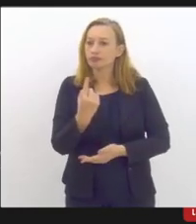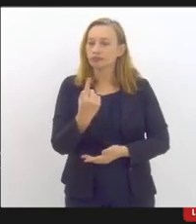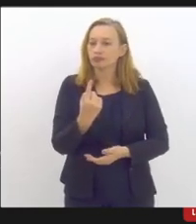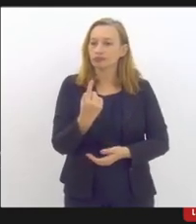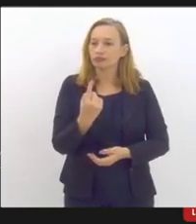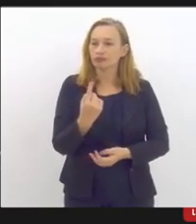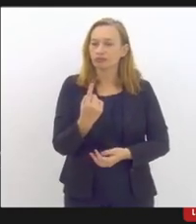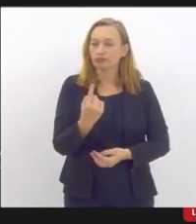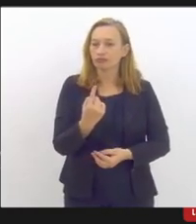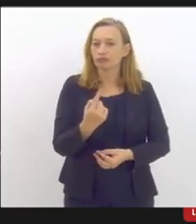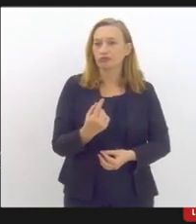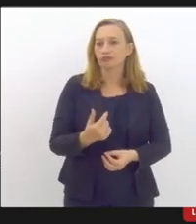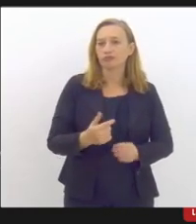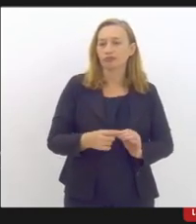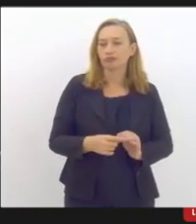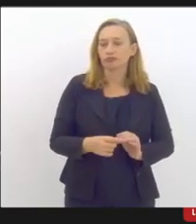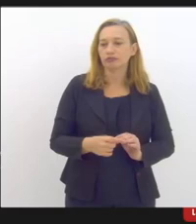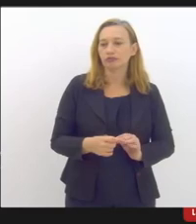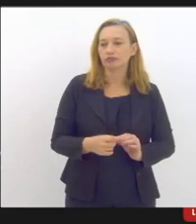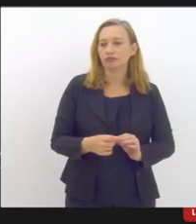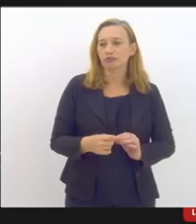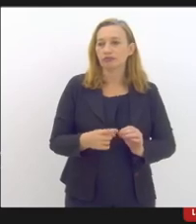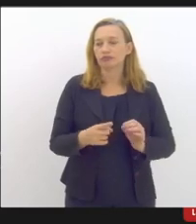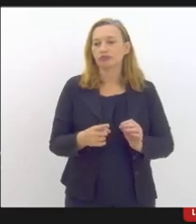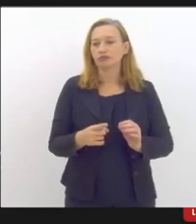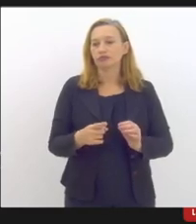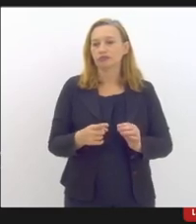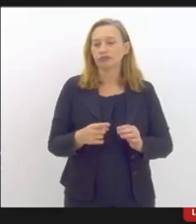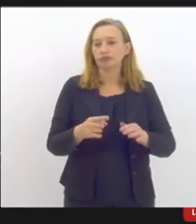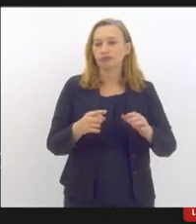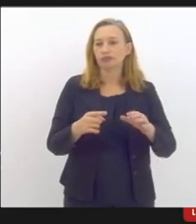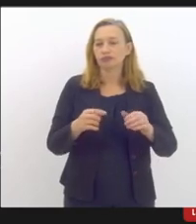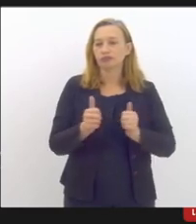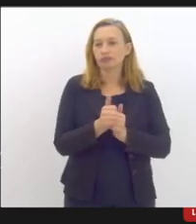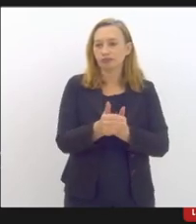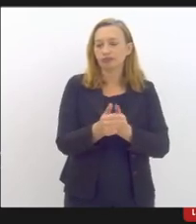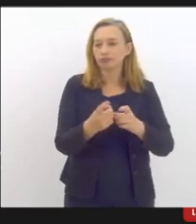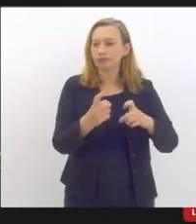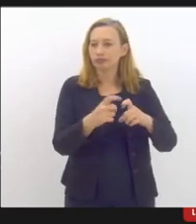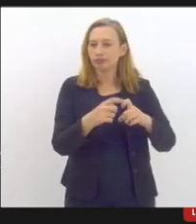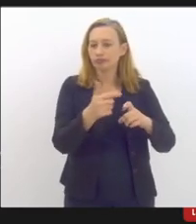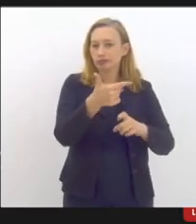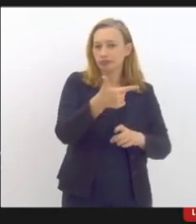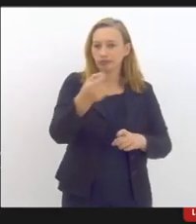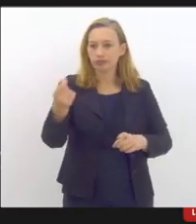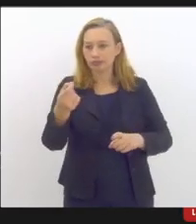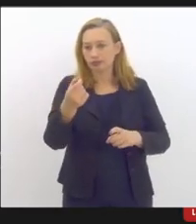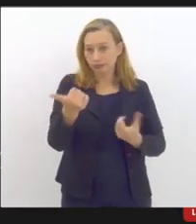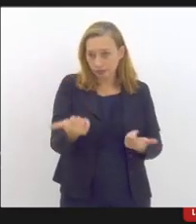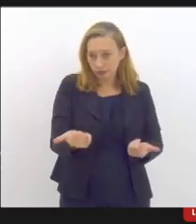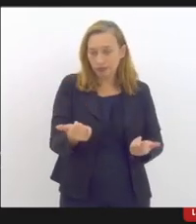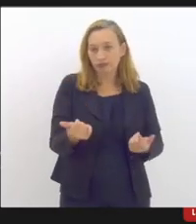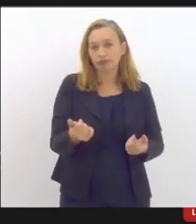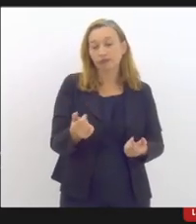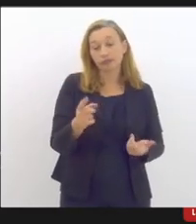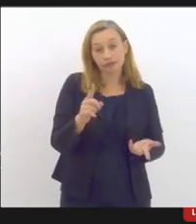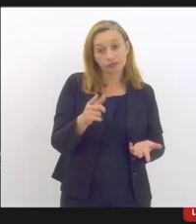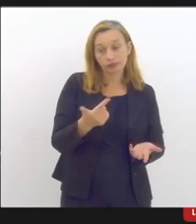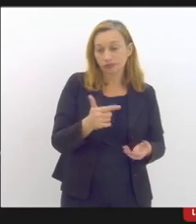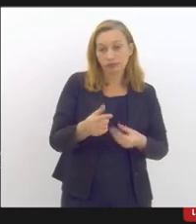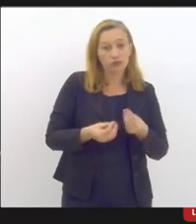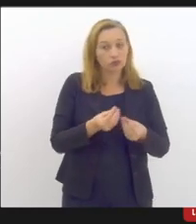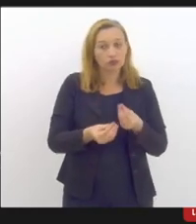120 150 reais para a maioria dos nossos alunos não é popular não é acessível a gente tem